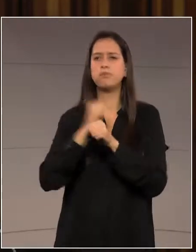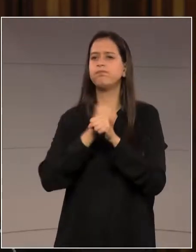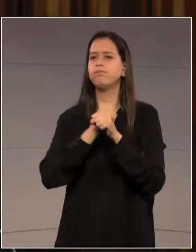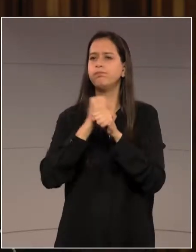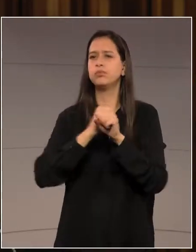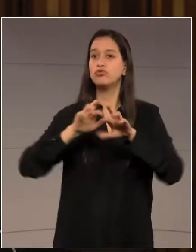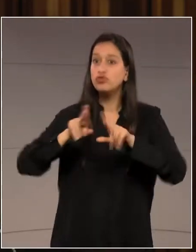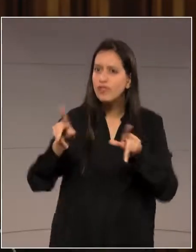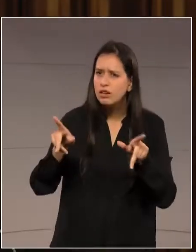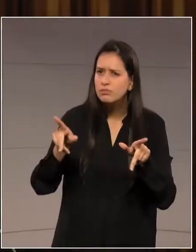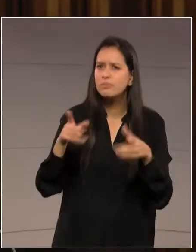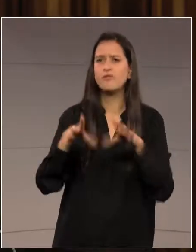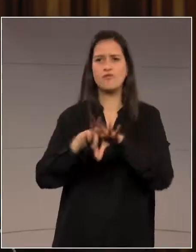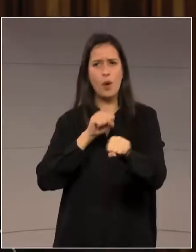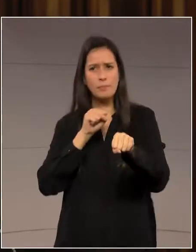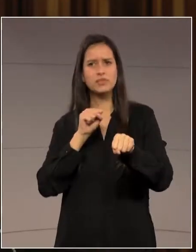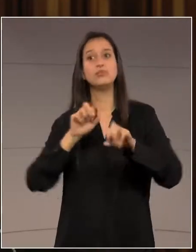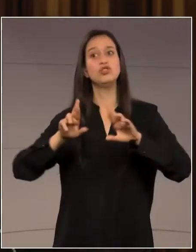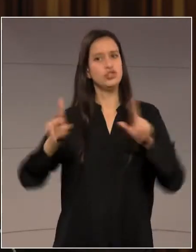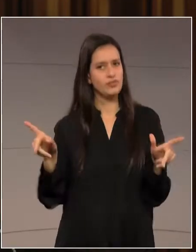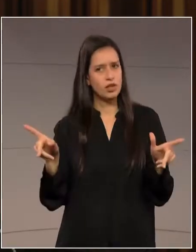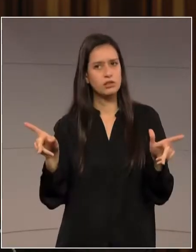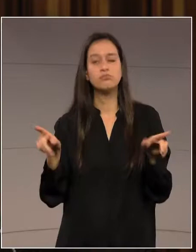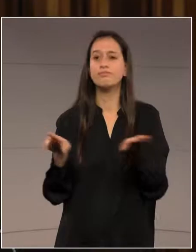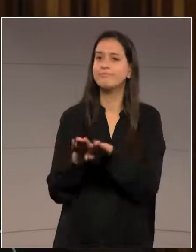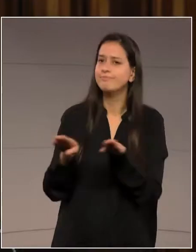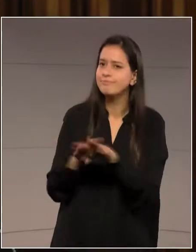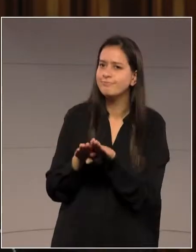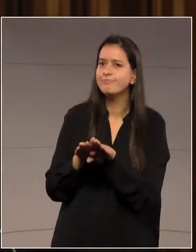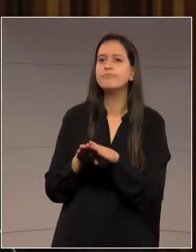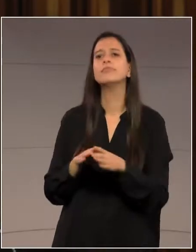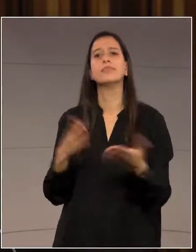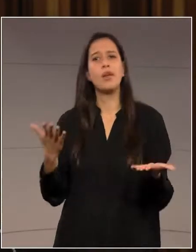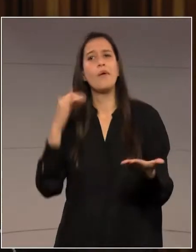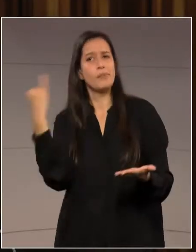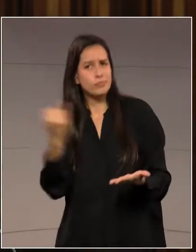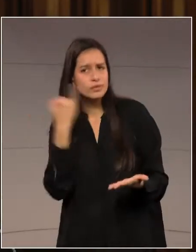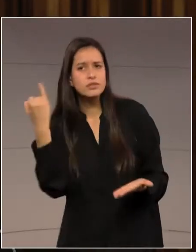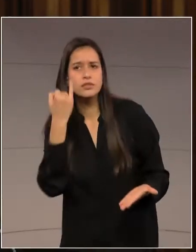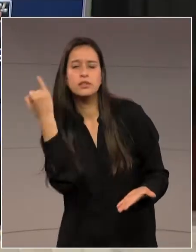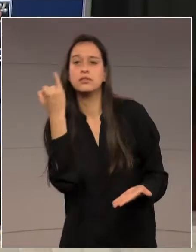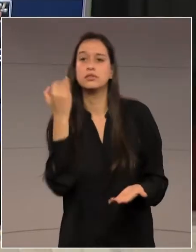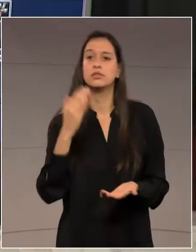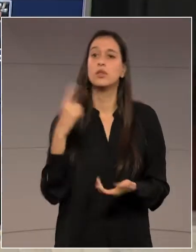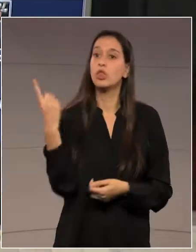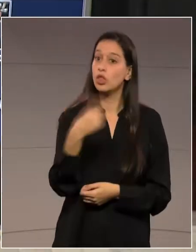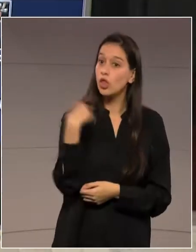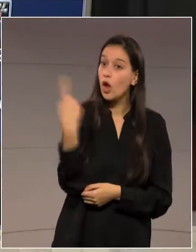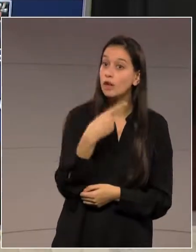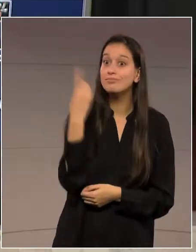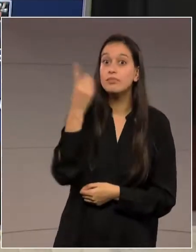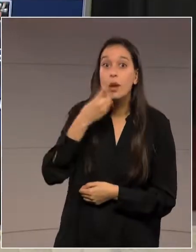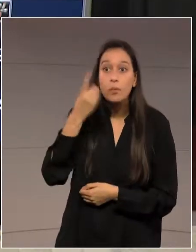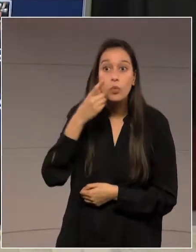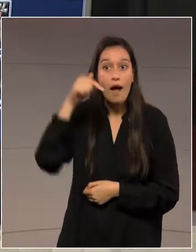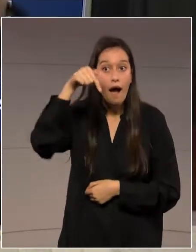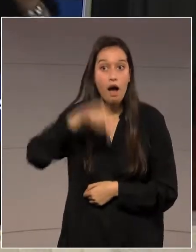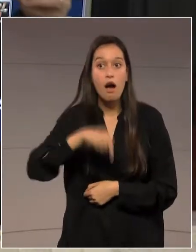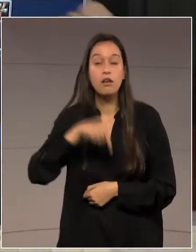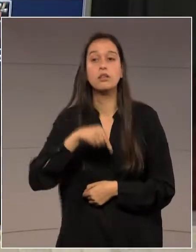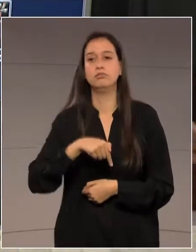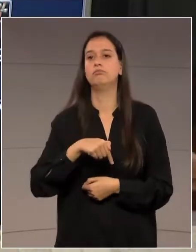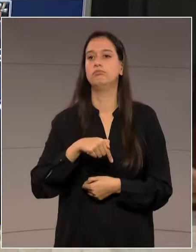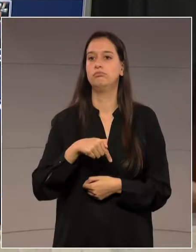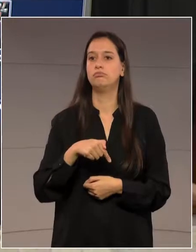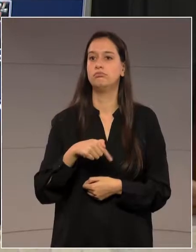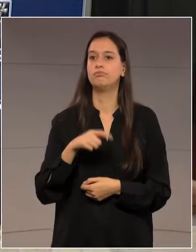é diferente. Então, é muito importante que nós, deputados aqui, nos